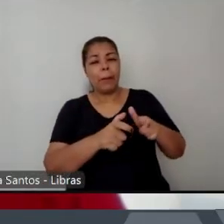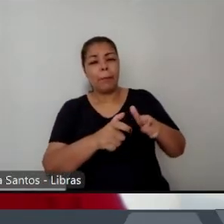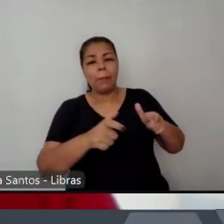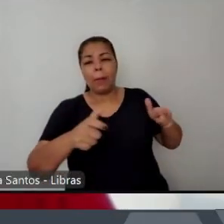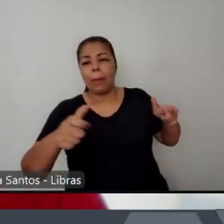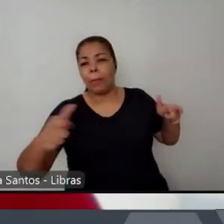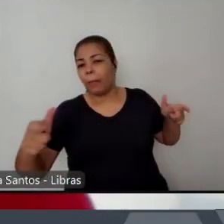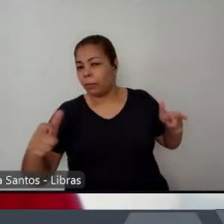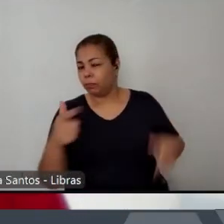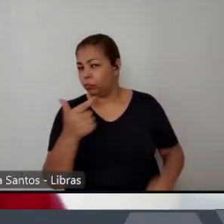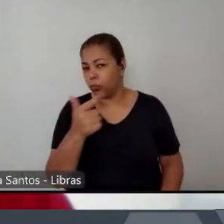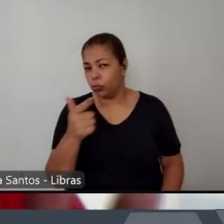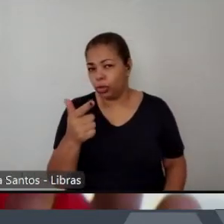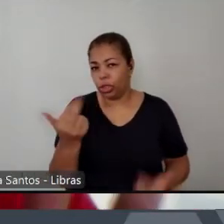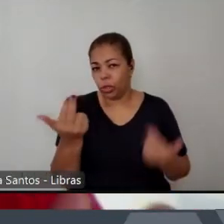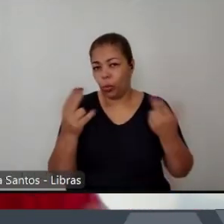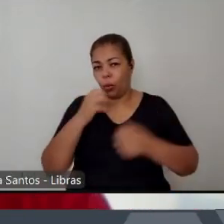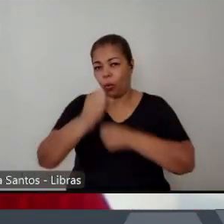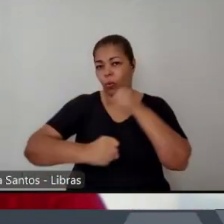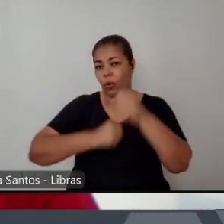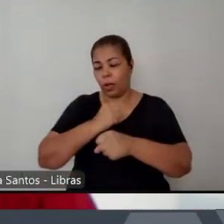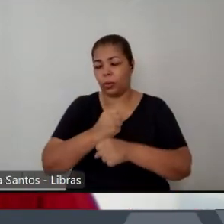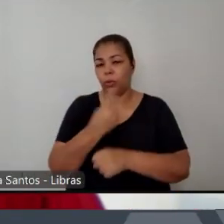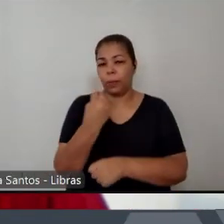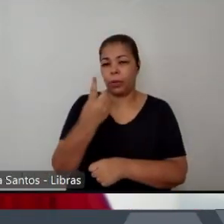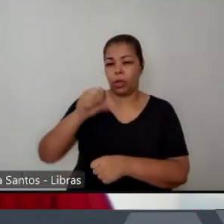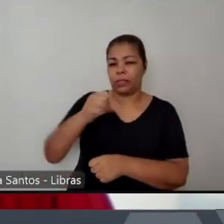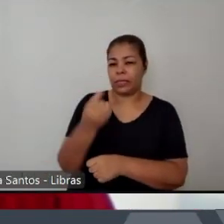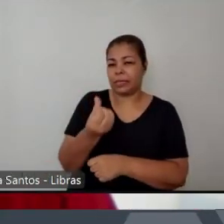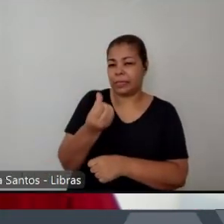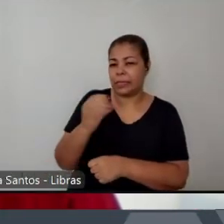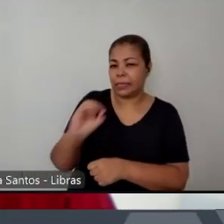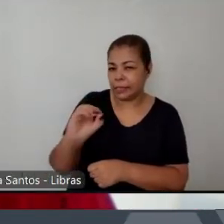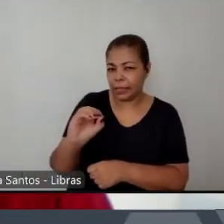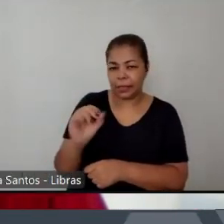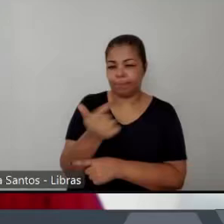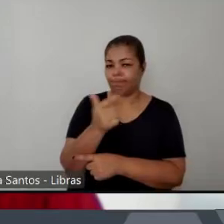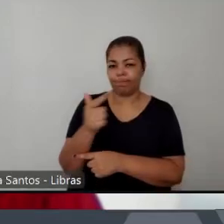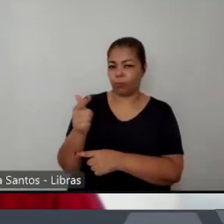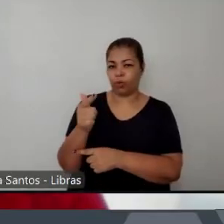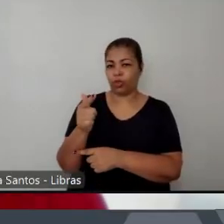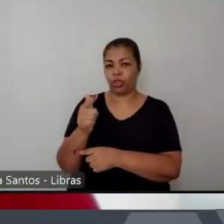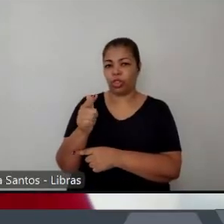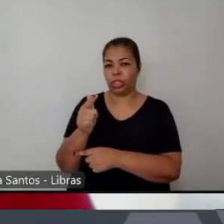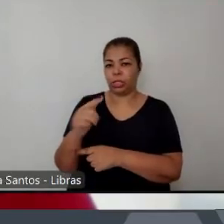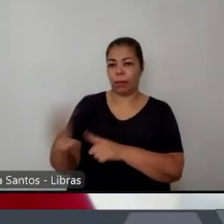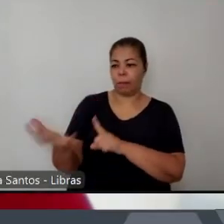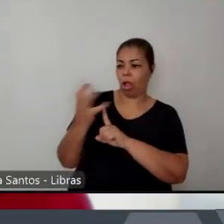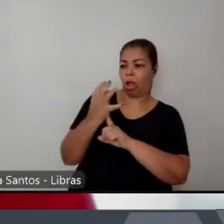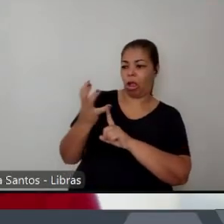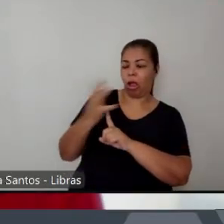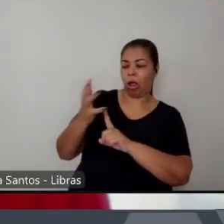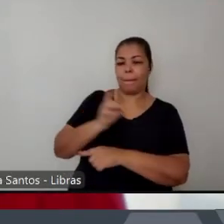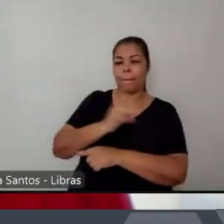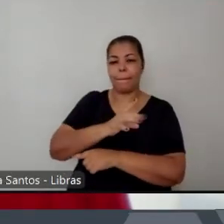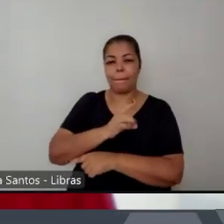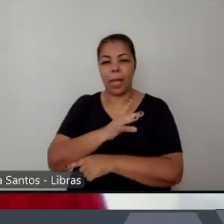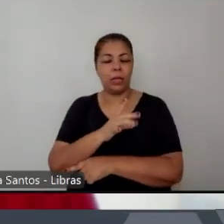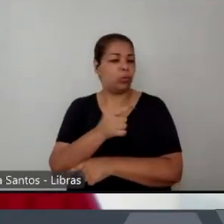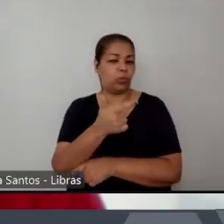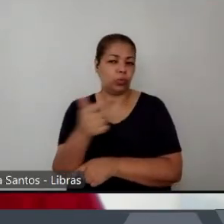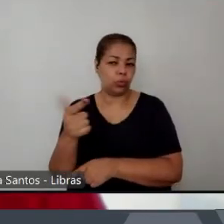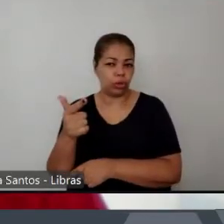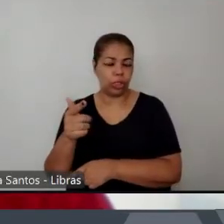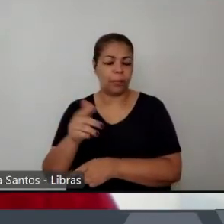nos anos 60 e diante da criação, da sensação de medo que as cidades iriam produzir. E